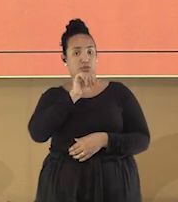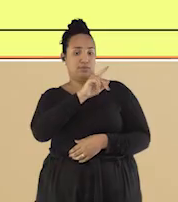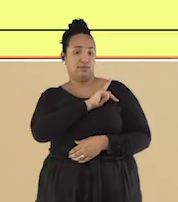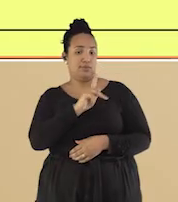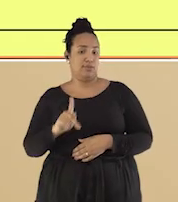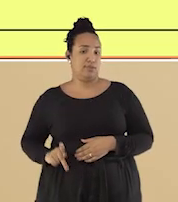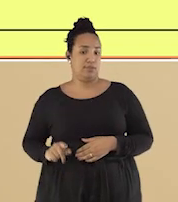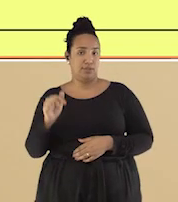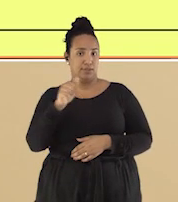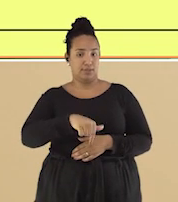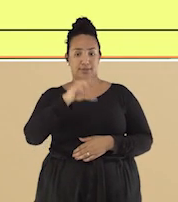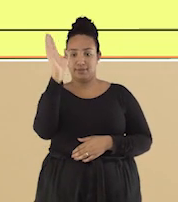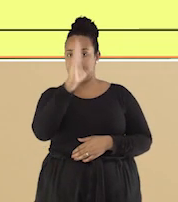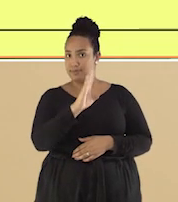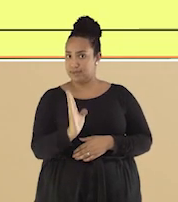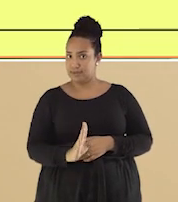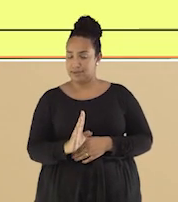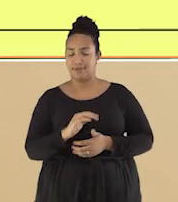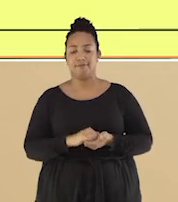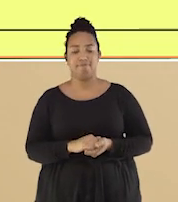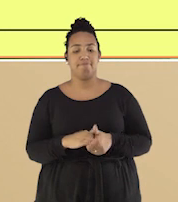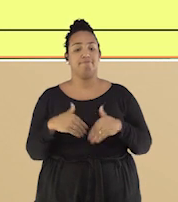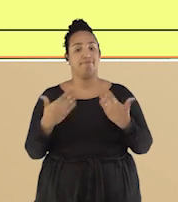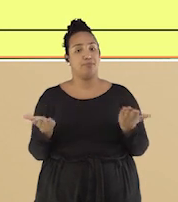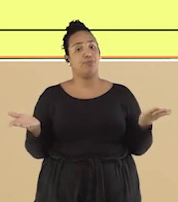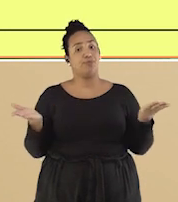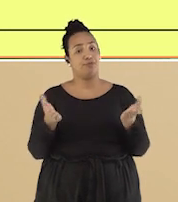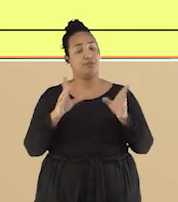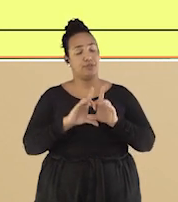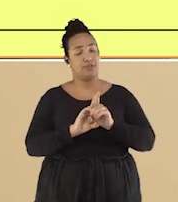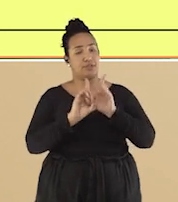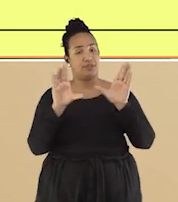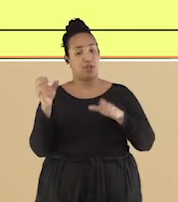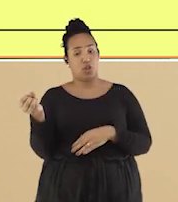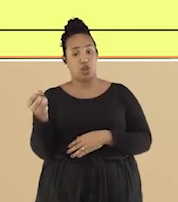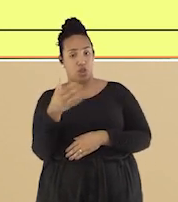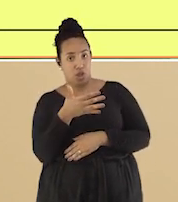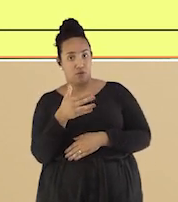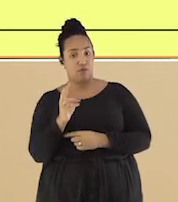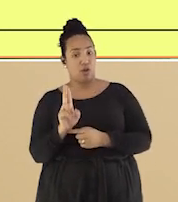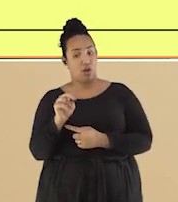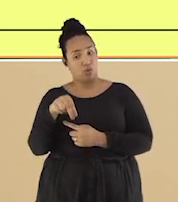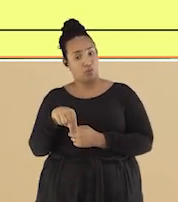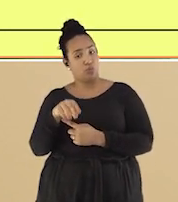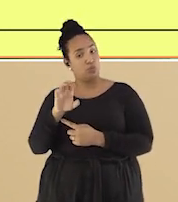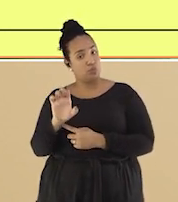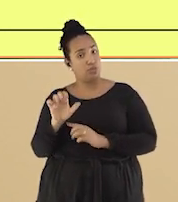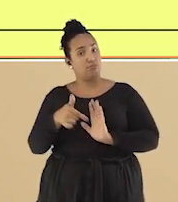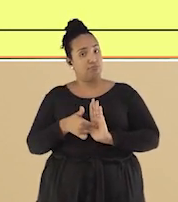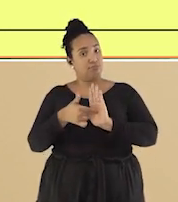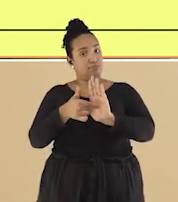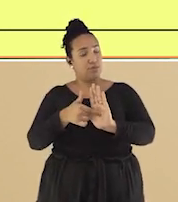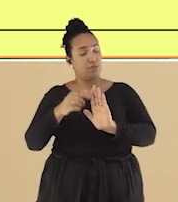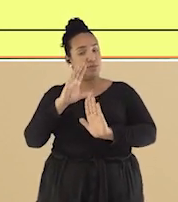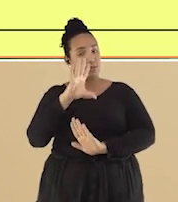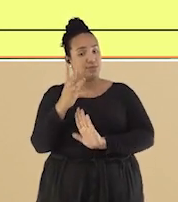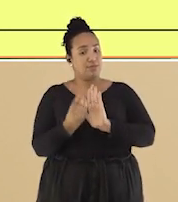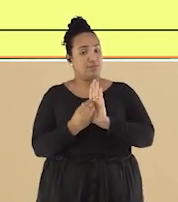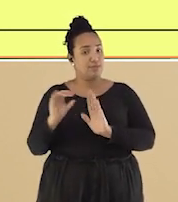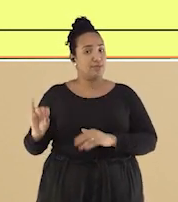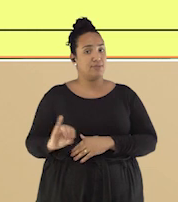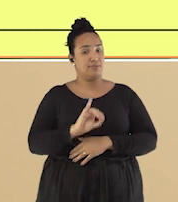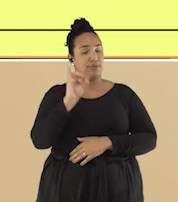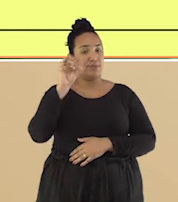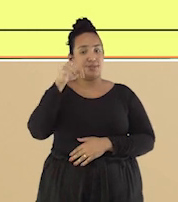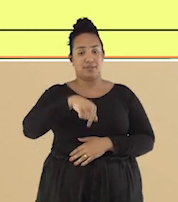Brasil. Hoje, na chamada Nova Democracia, a UNE continua levando importantes bandeiras para a educação brasileira,